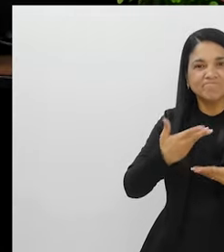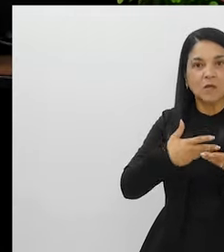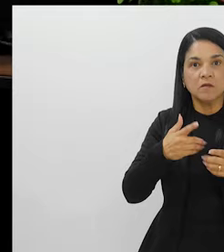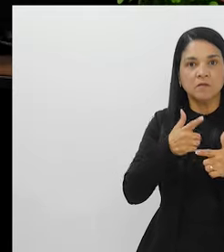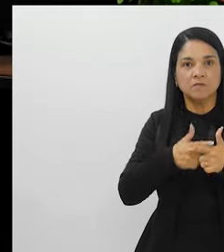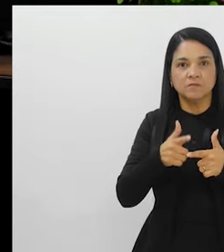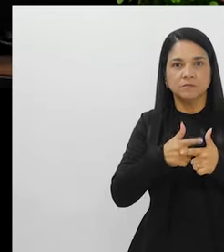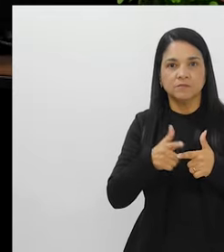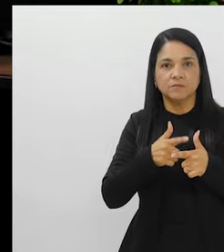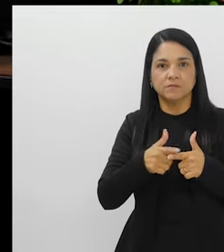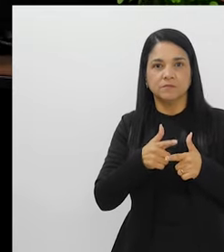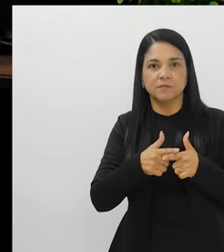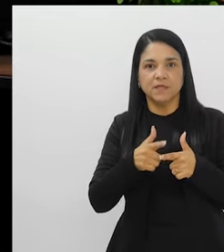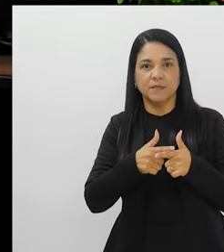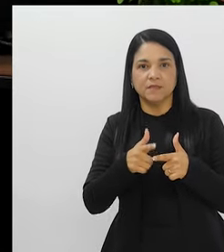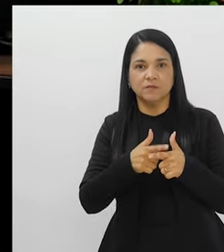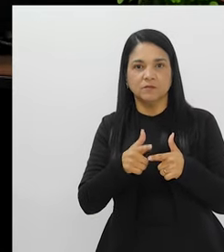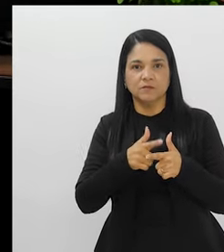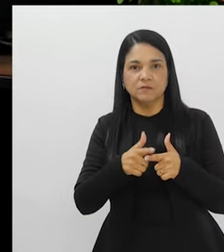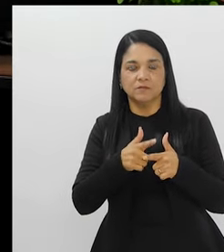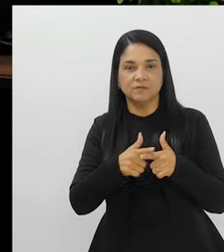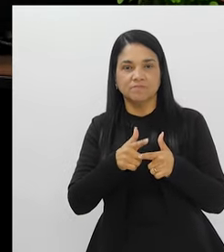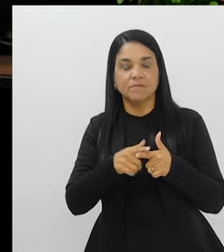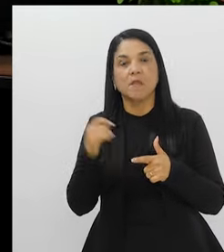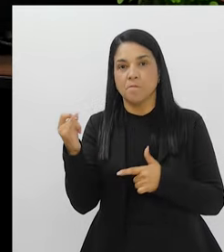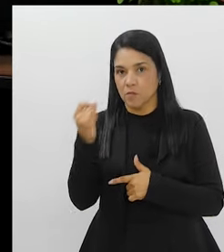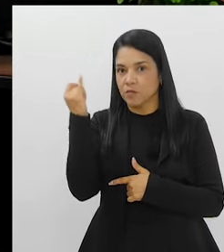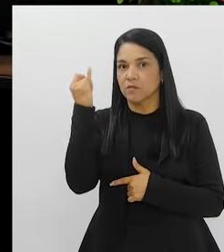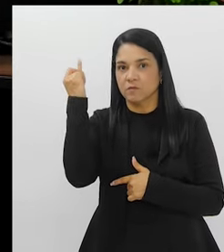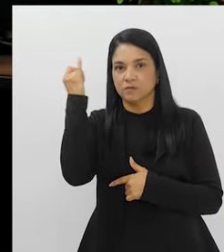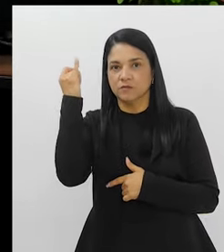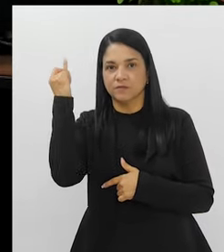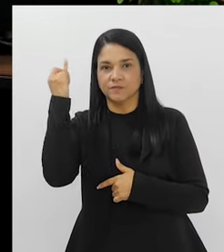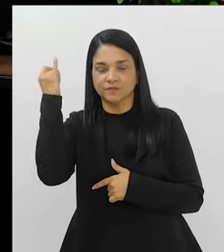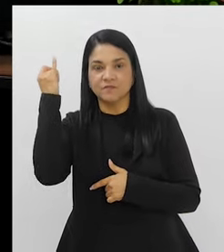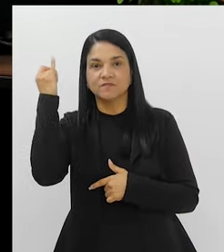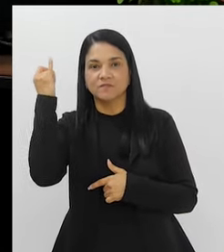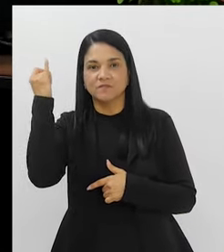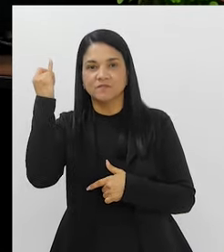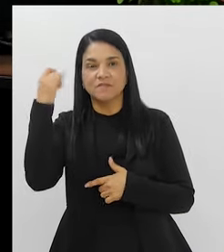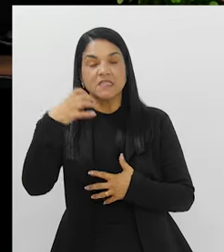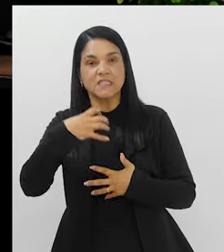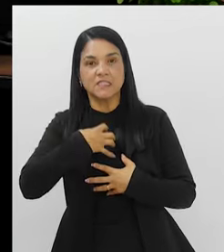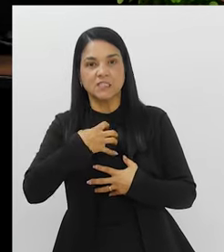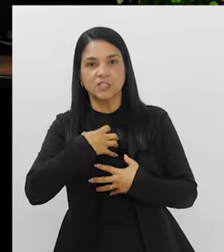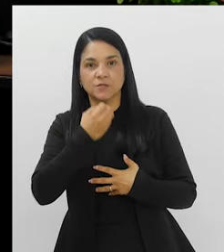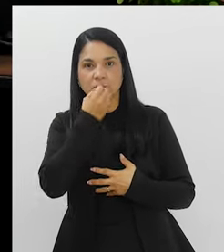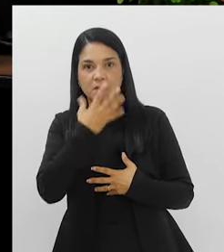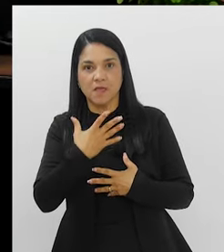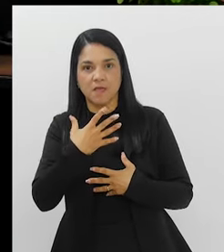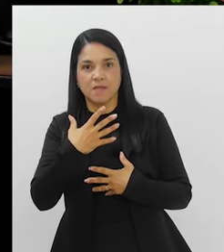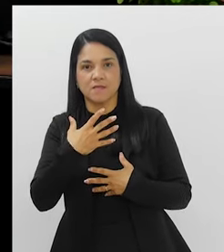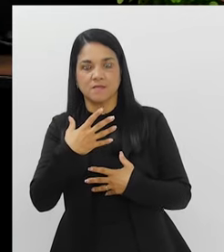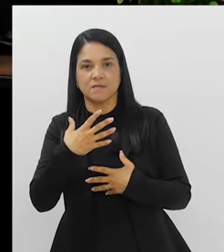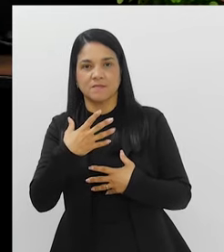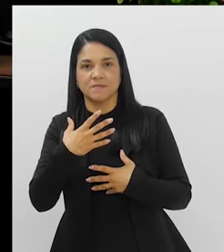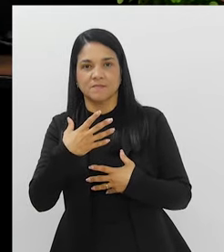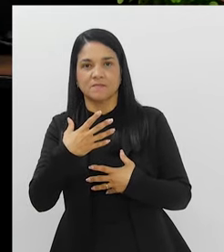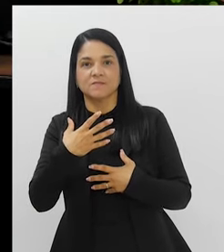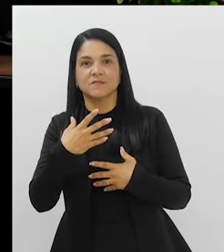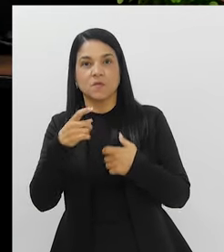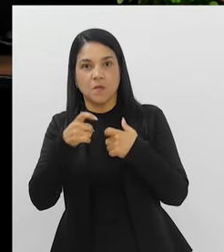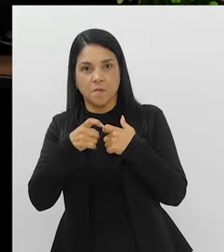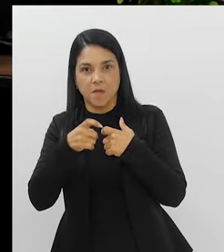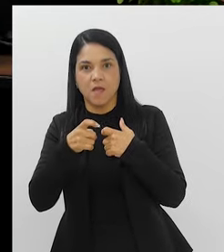foi abordado o meu problema. Então, isso também é muito importante. Você tem que estar... Você tem que se sentir bem com o seu